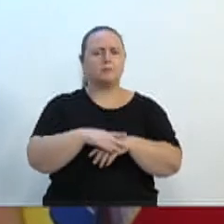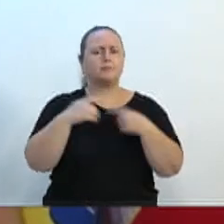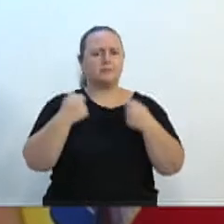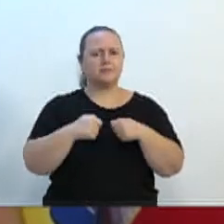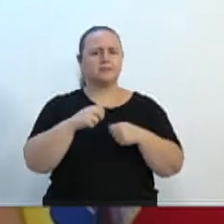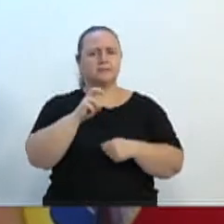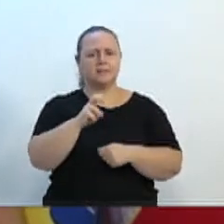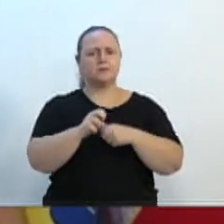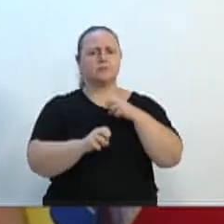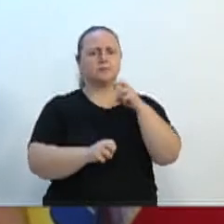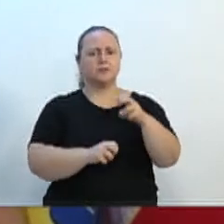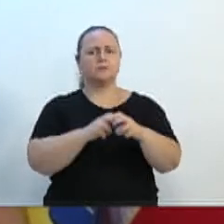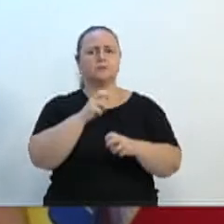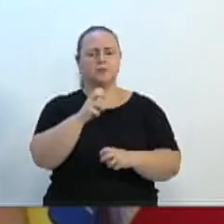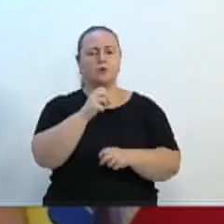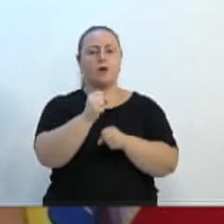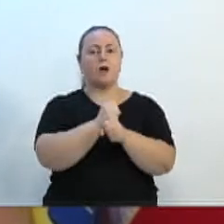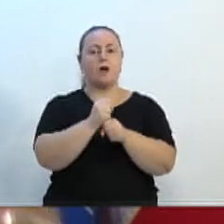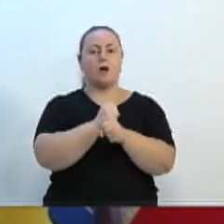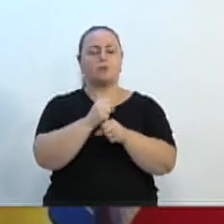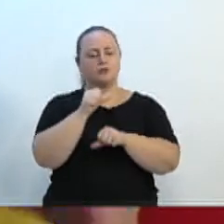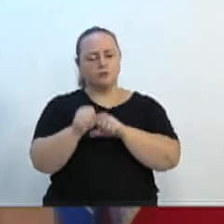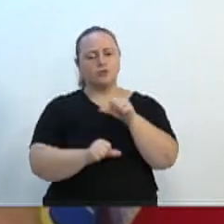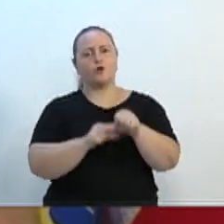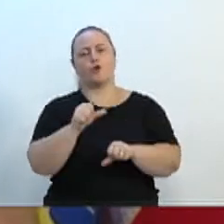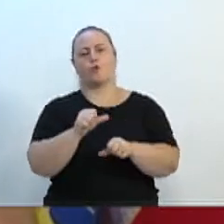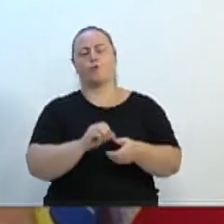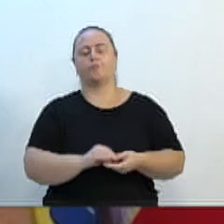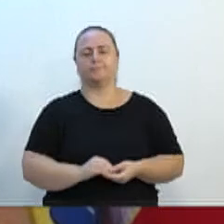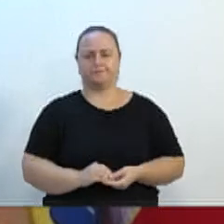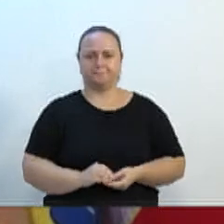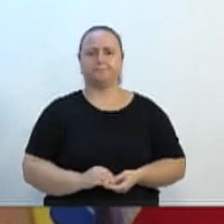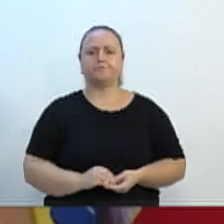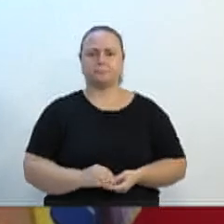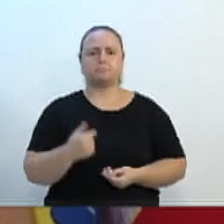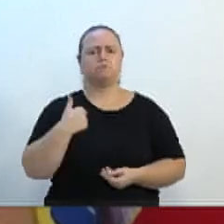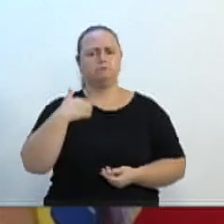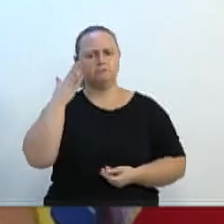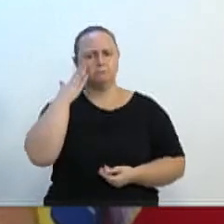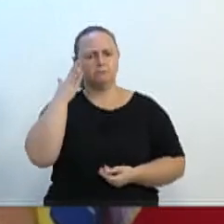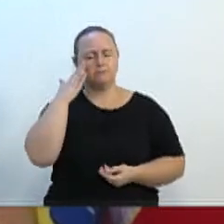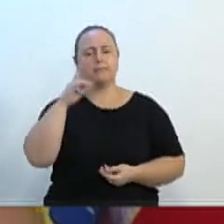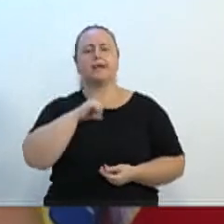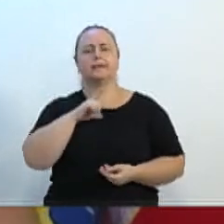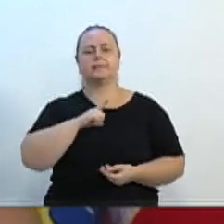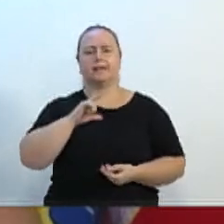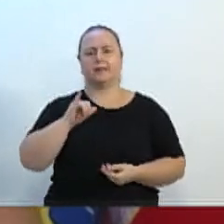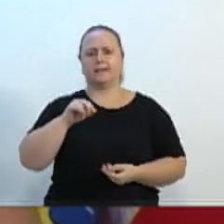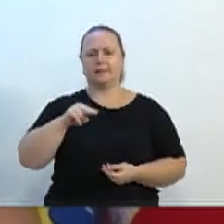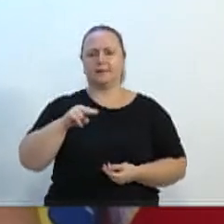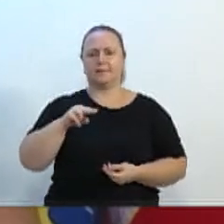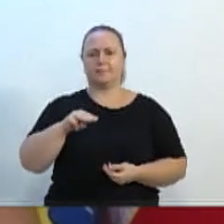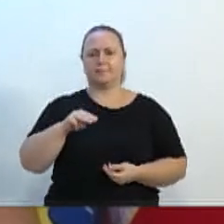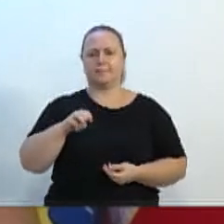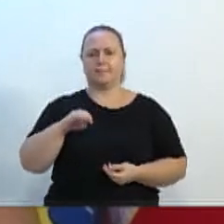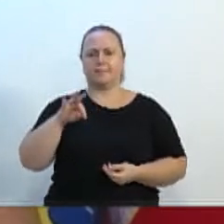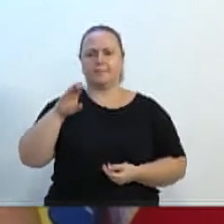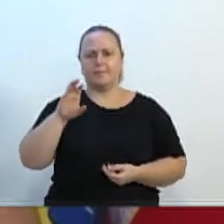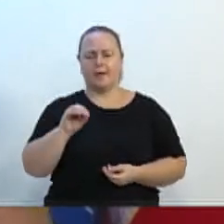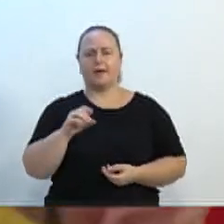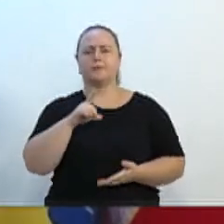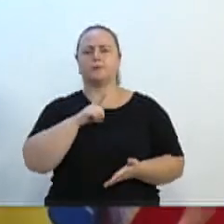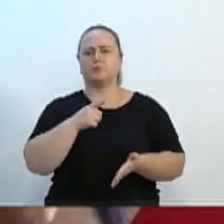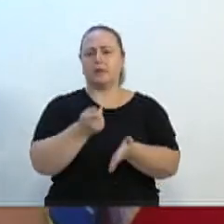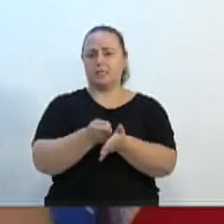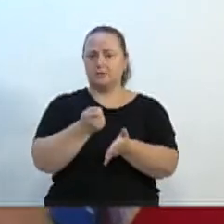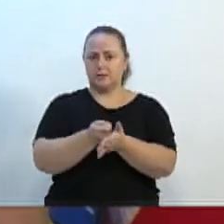eu sei que a cada cinco anos tem que ser trocado eu sei que eles são aferidos pelo Inmetro isso eu sei que eles passam por uma exigência do Inmetro